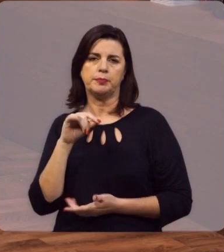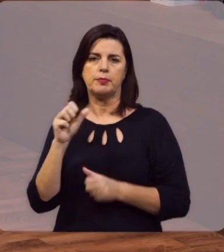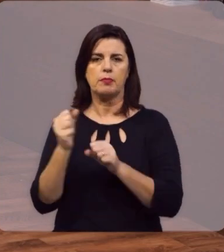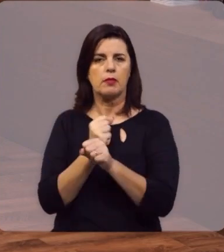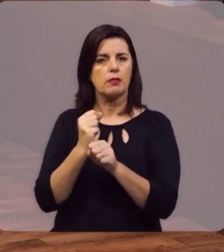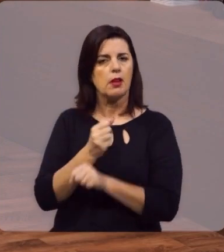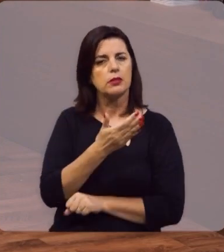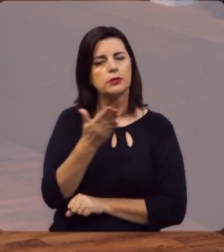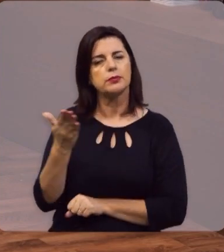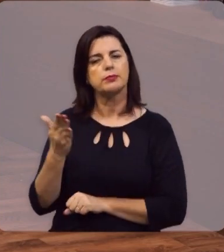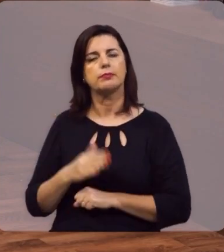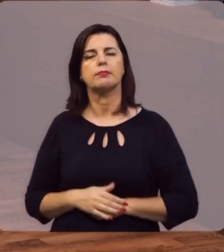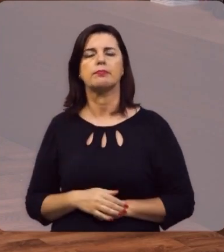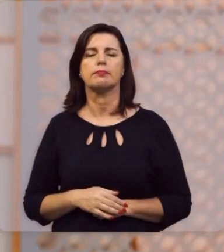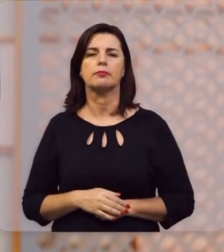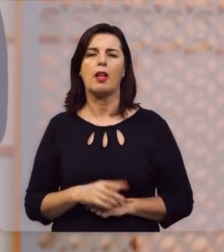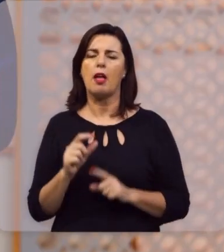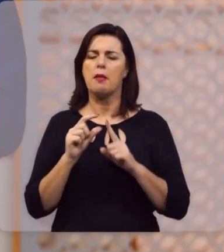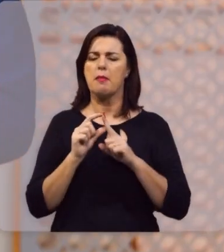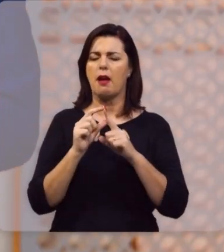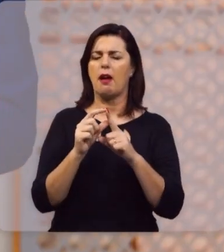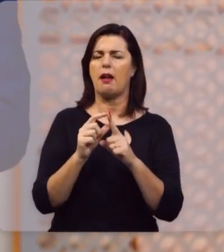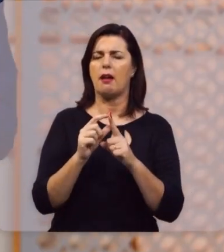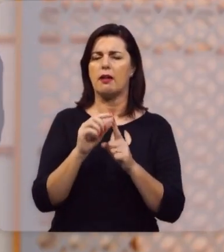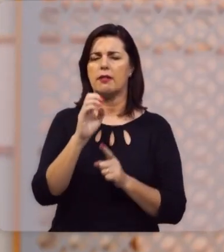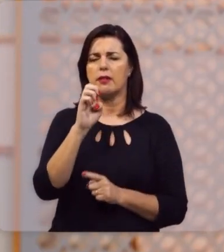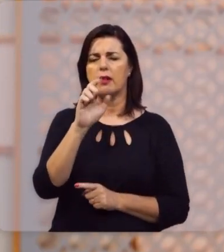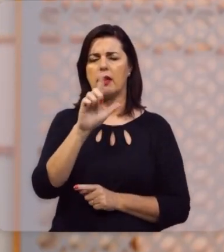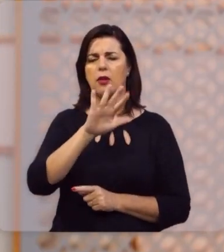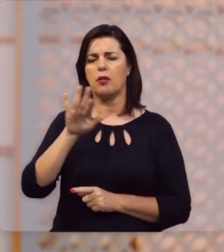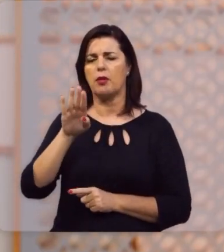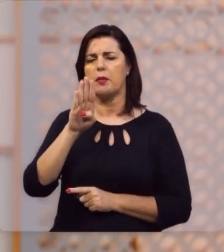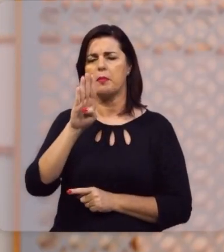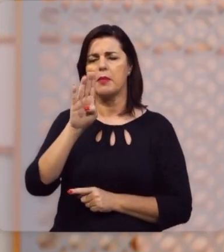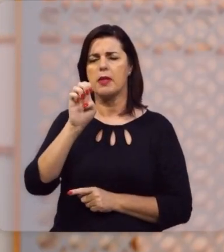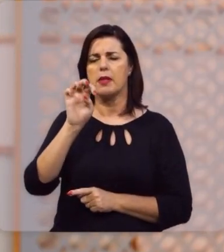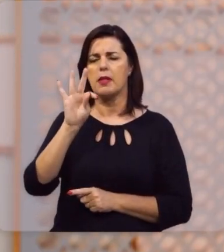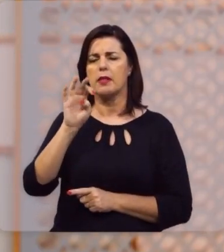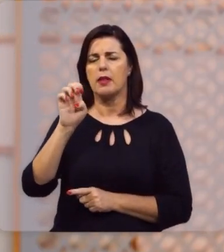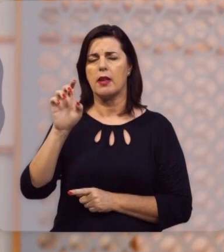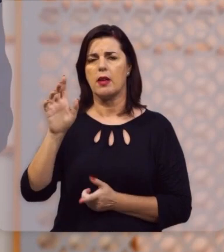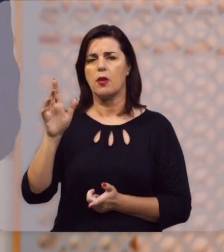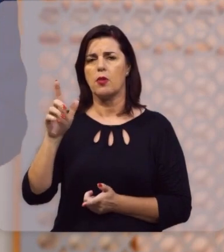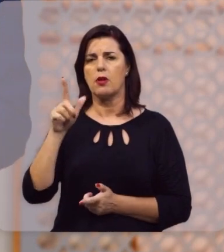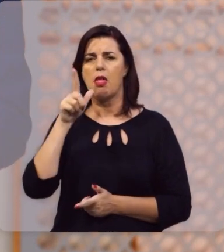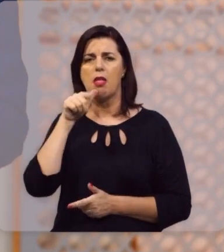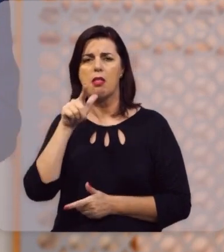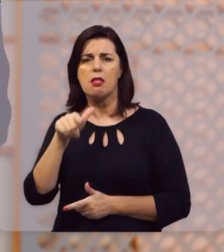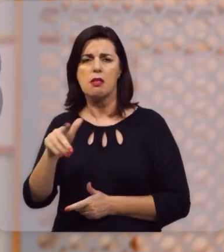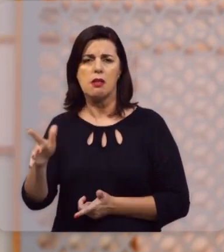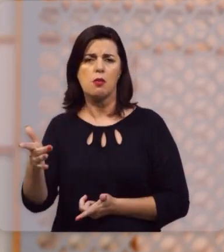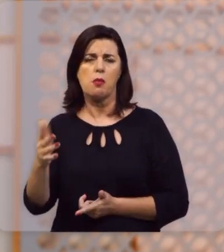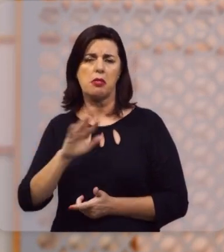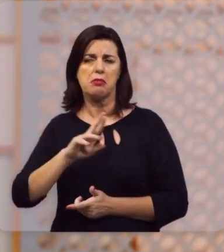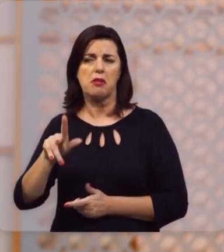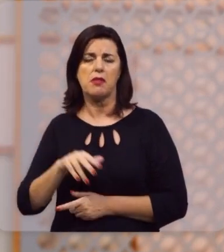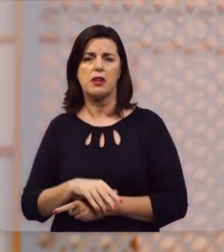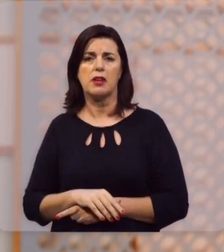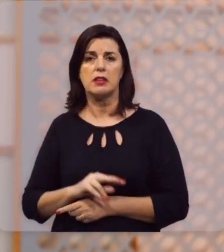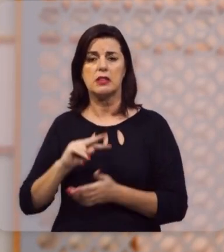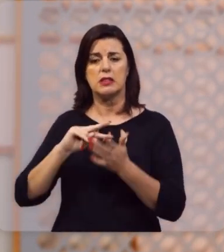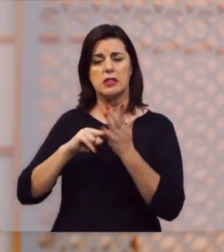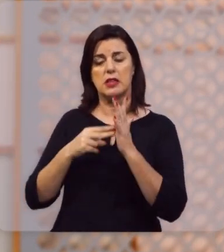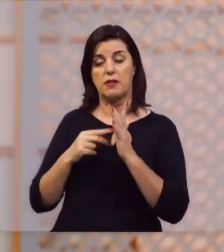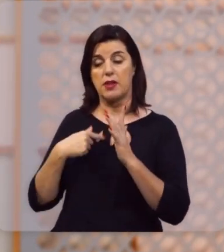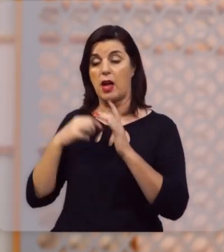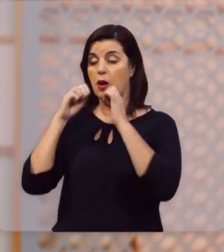e restaurar você. Esta palavra, El Betel, numa língua oriental, significa literalmente,